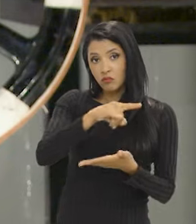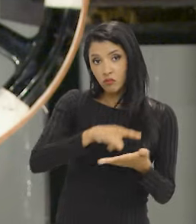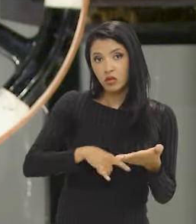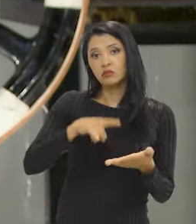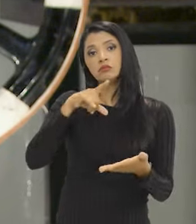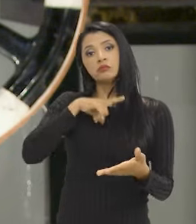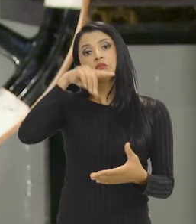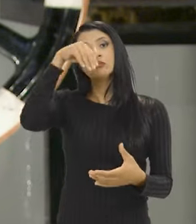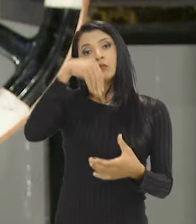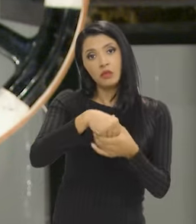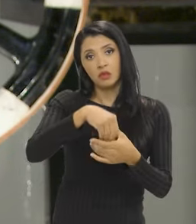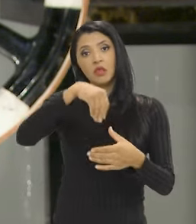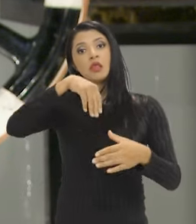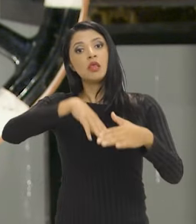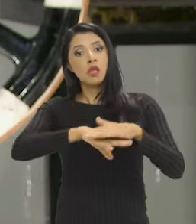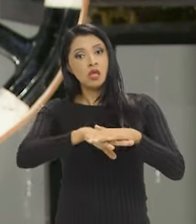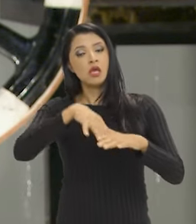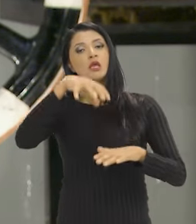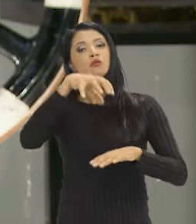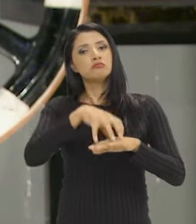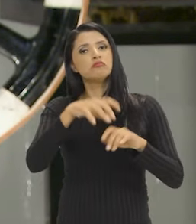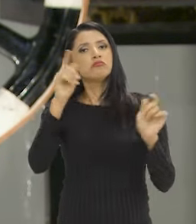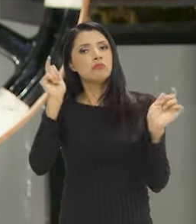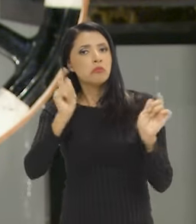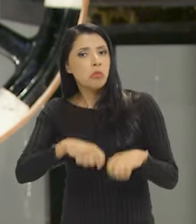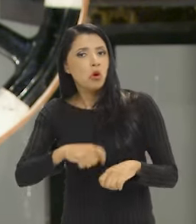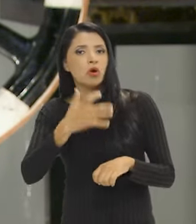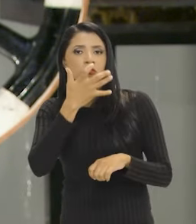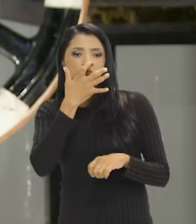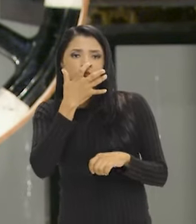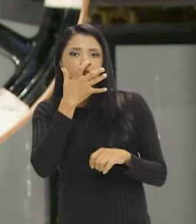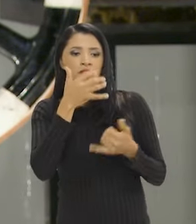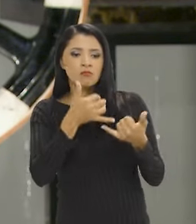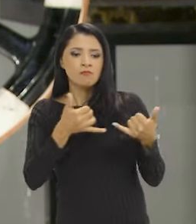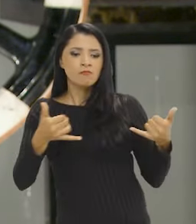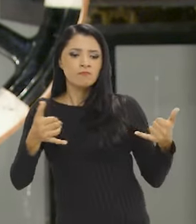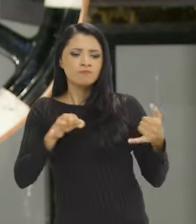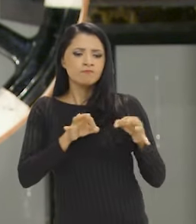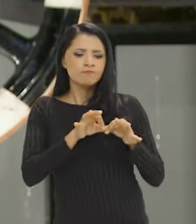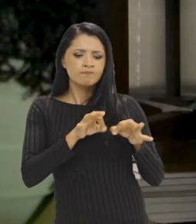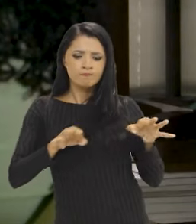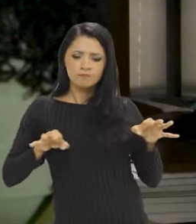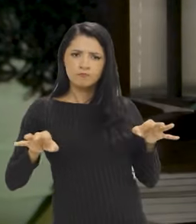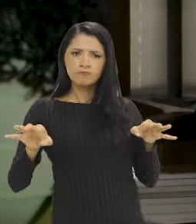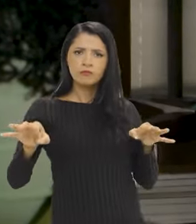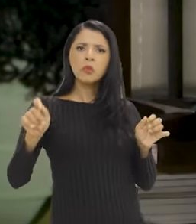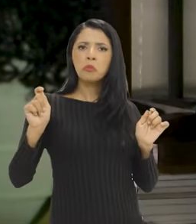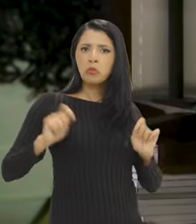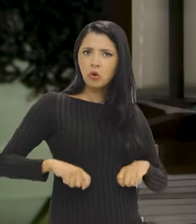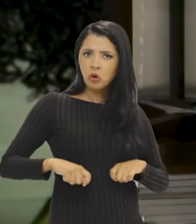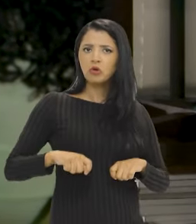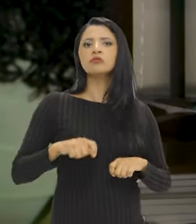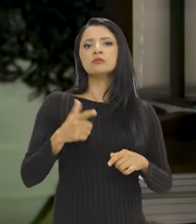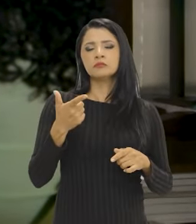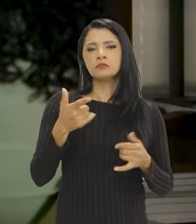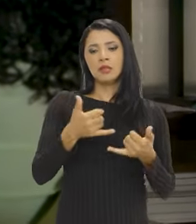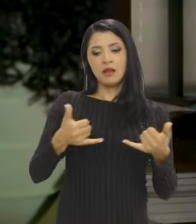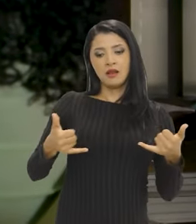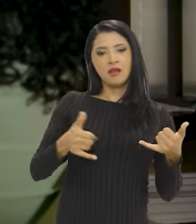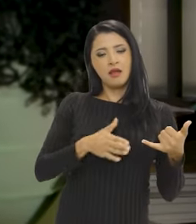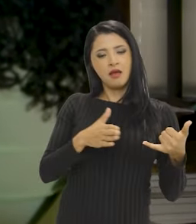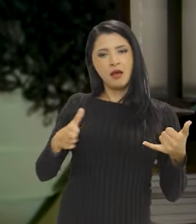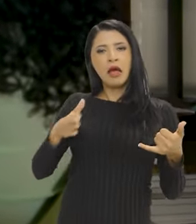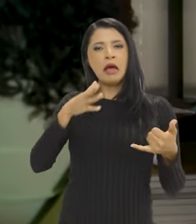os documentos que existem dentro do Arquivo Nacional que podem ser medidos em métodos lineares. Se a gente